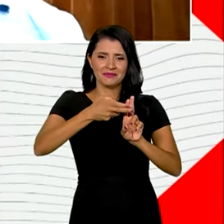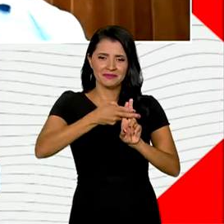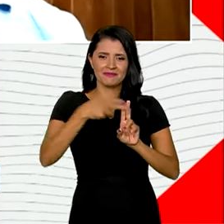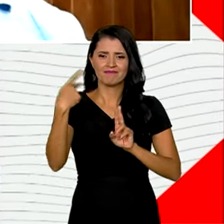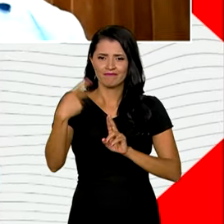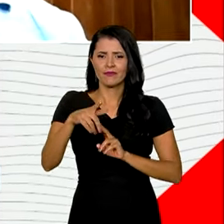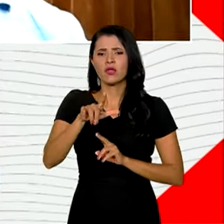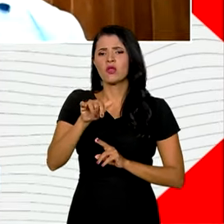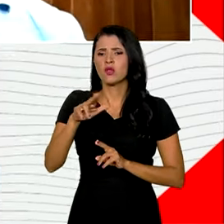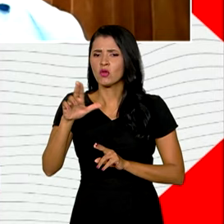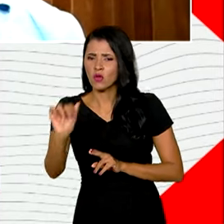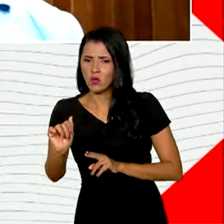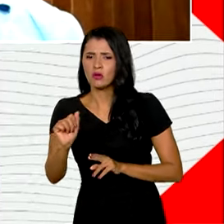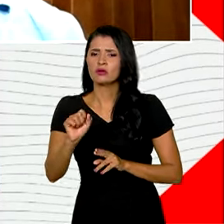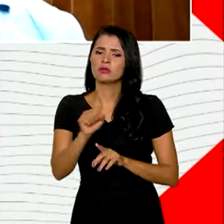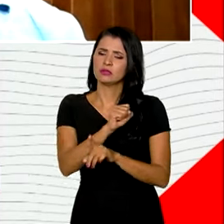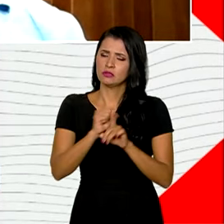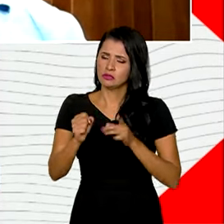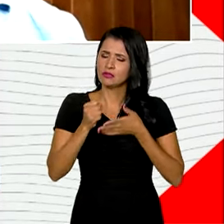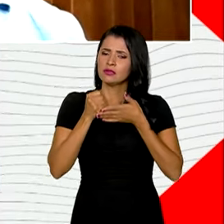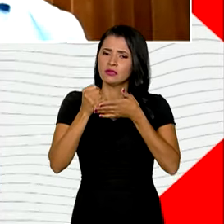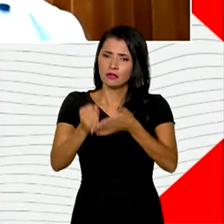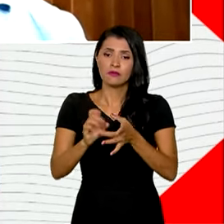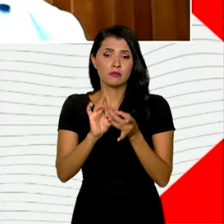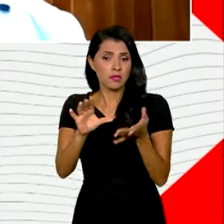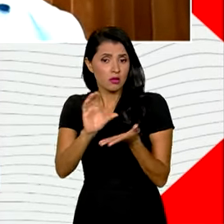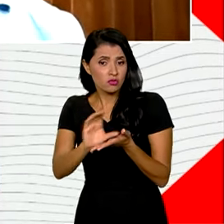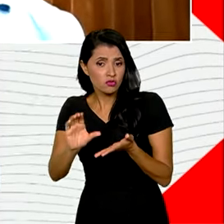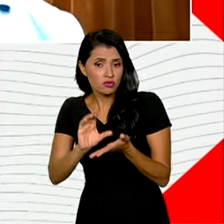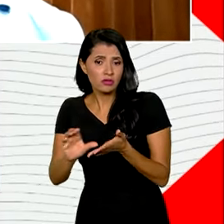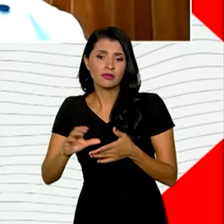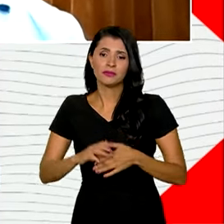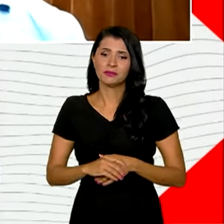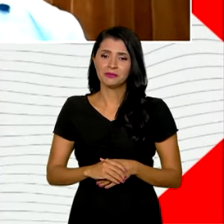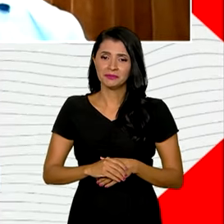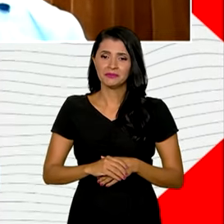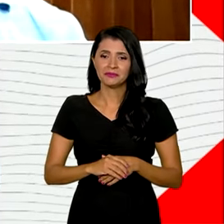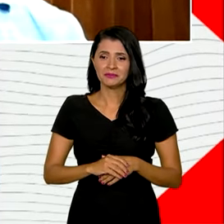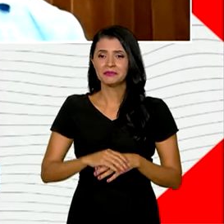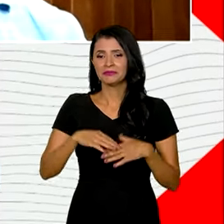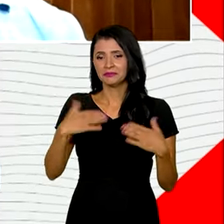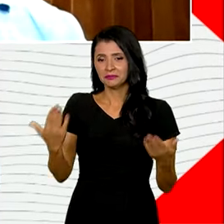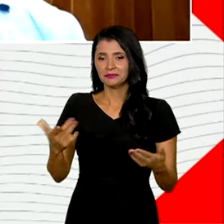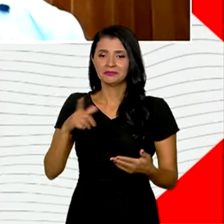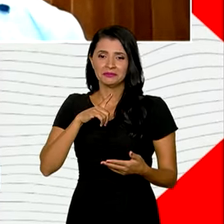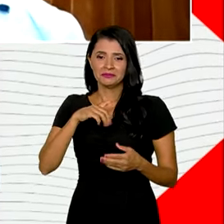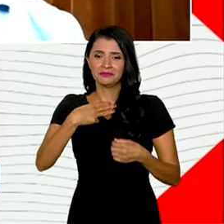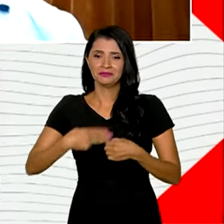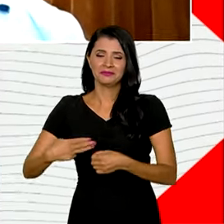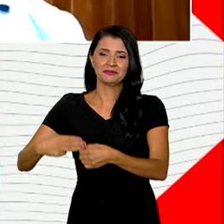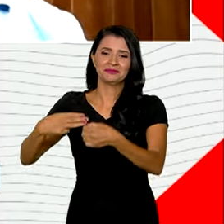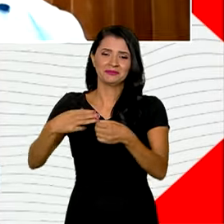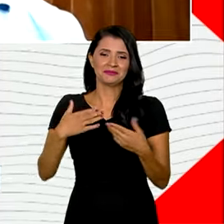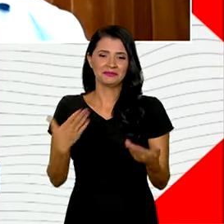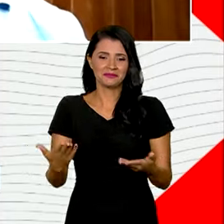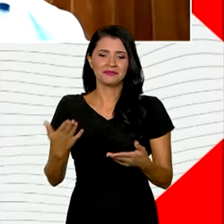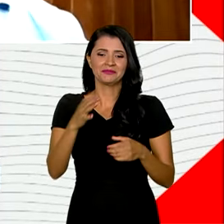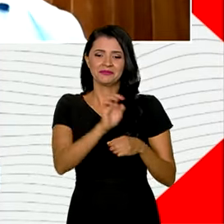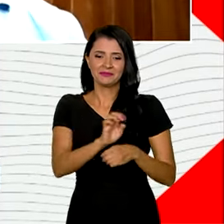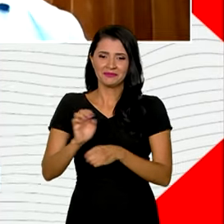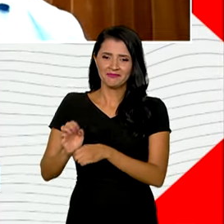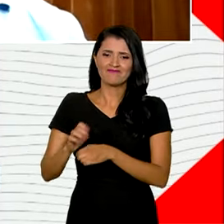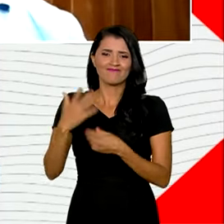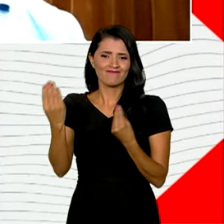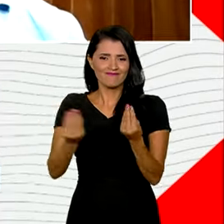LOAS, é a assistência social que vai liberar esse recurso. Portanto, para não deixar os municípios e o estado